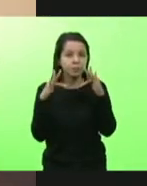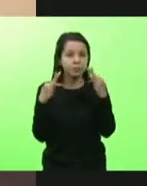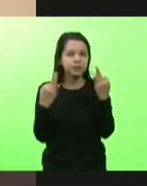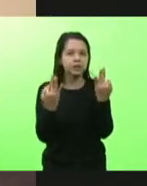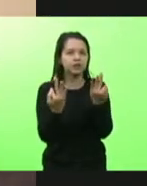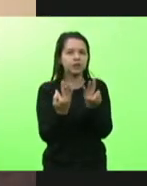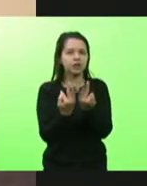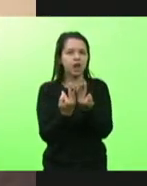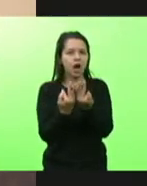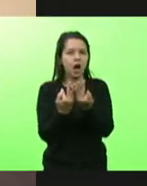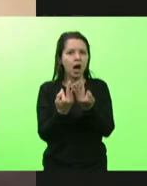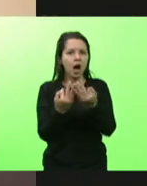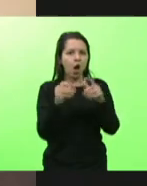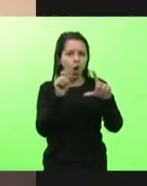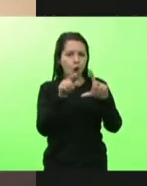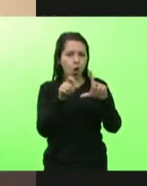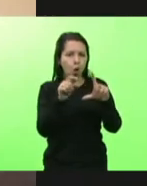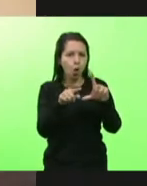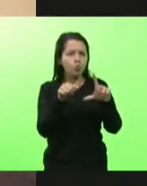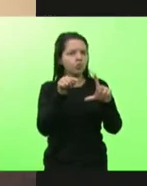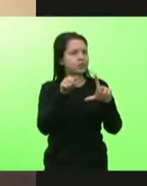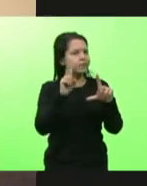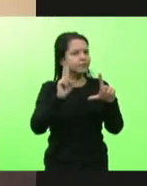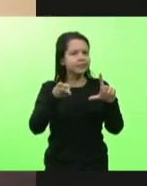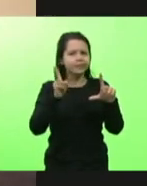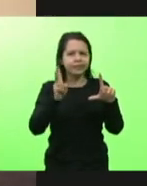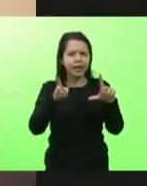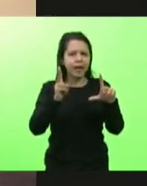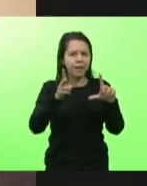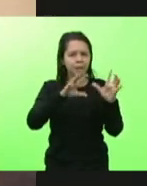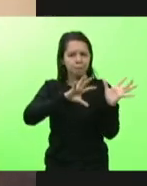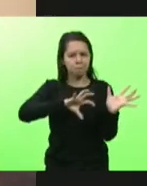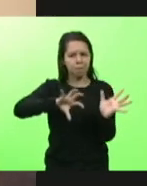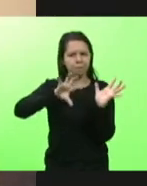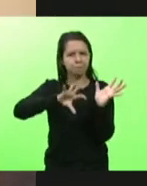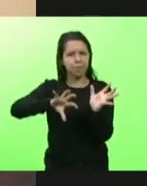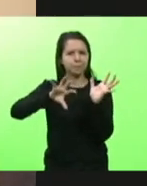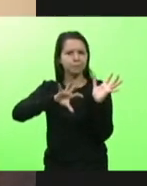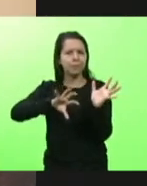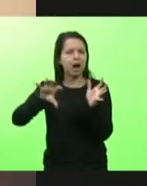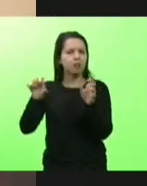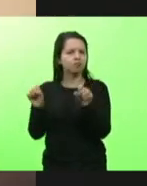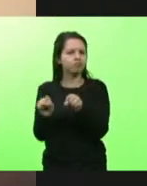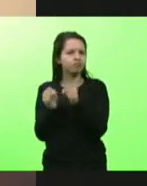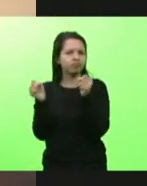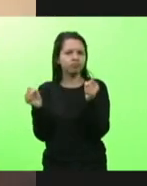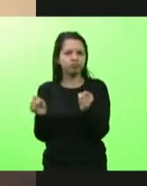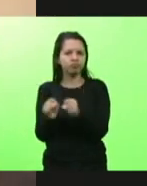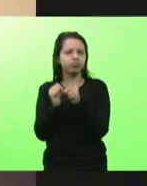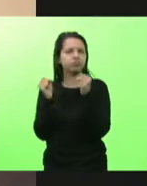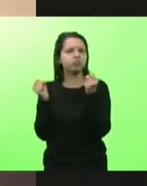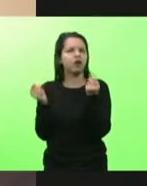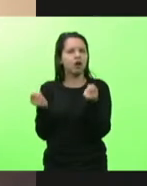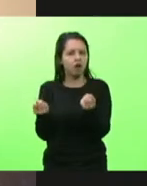trazendo com uma força a quebra de paradigmas familiares.